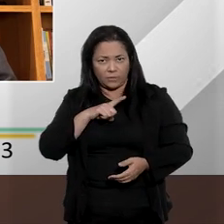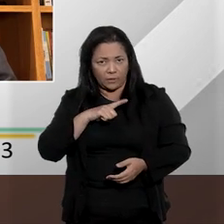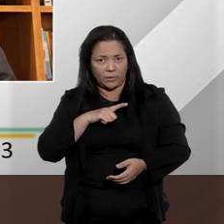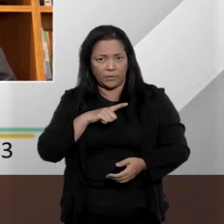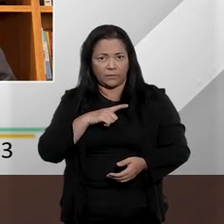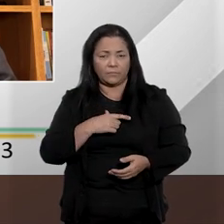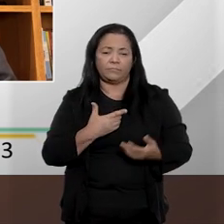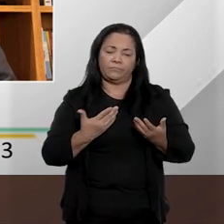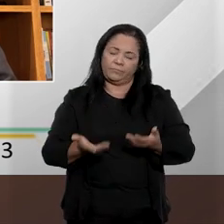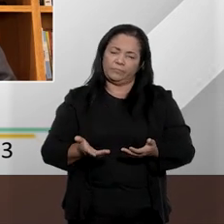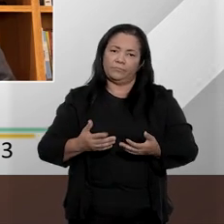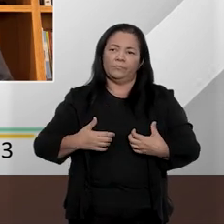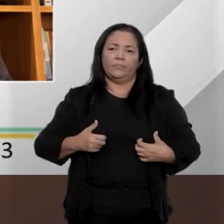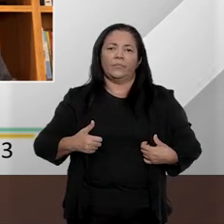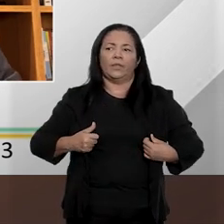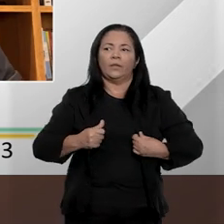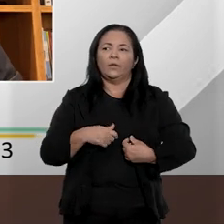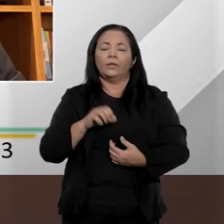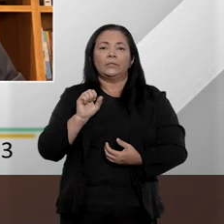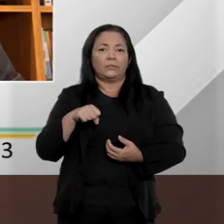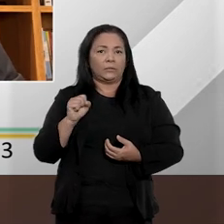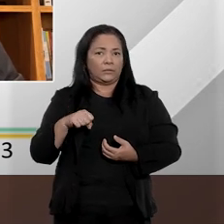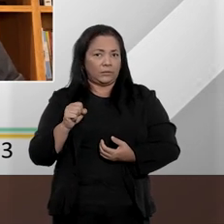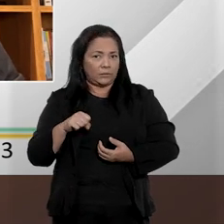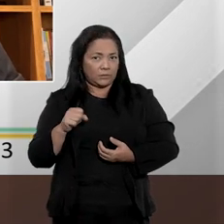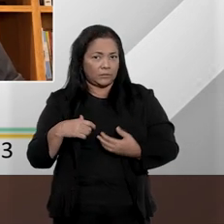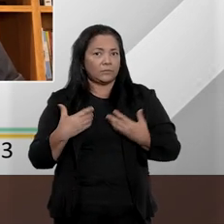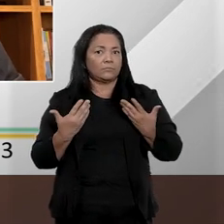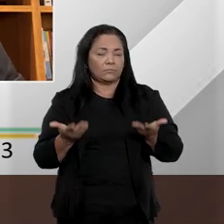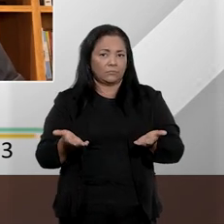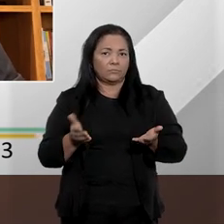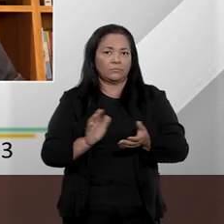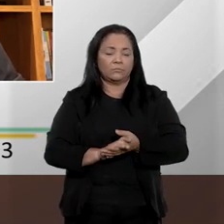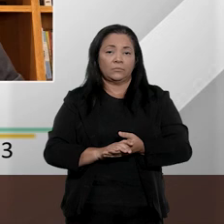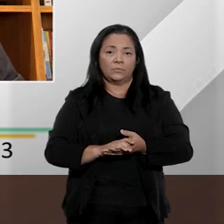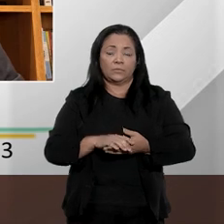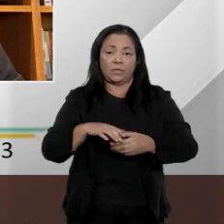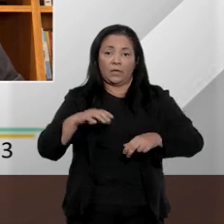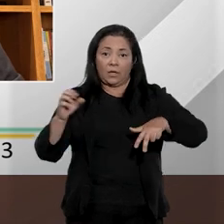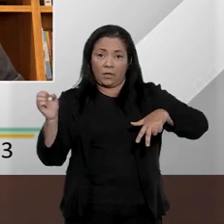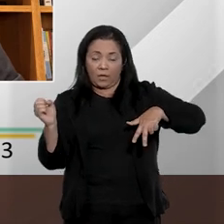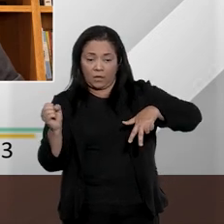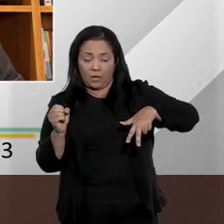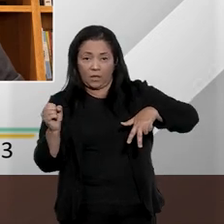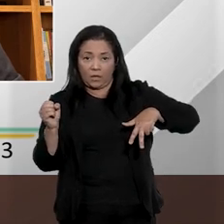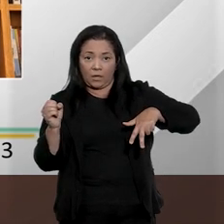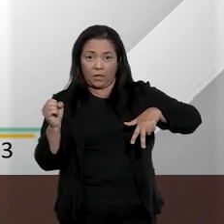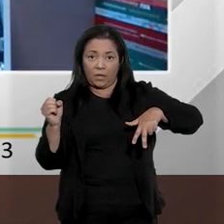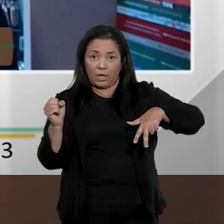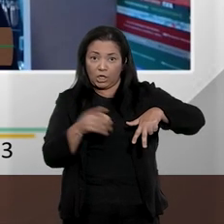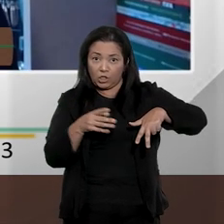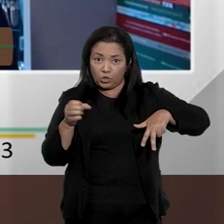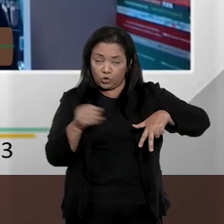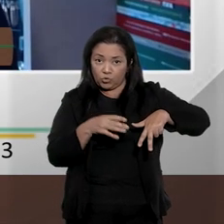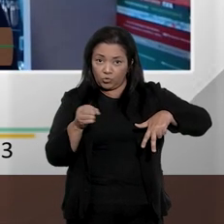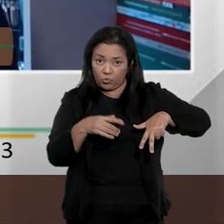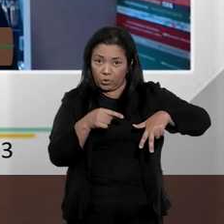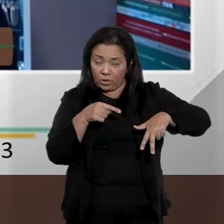Perfeito, sim, sim. A ideia é de que aquela injúria que é praticada num contexto